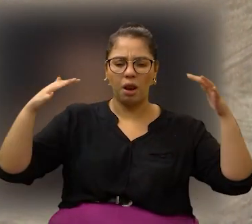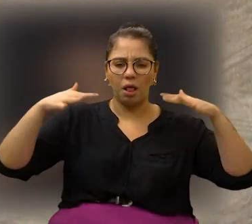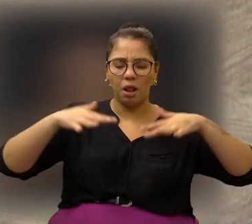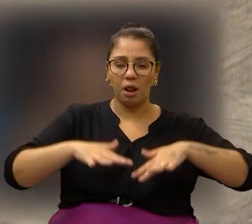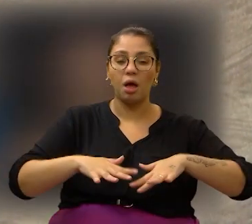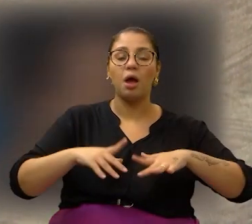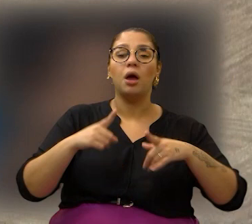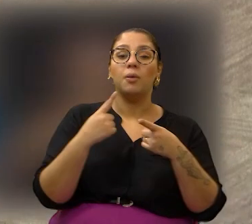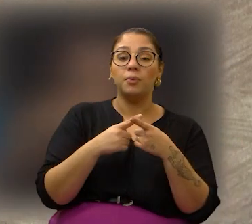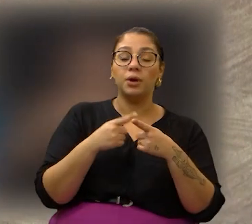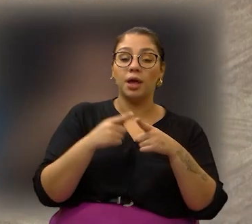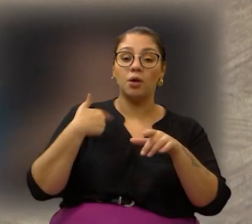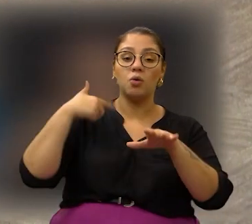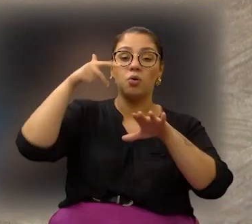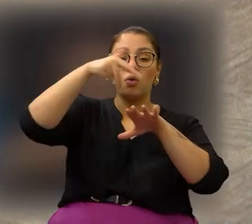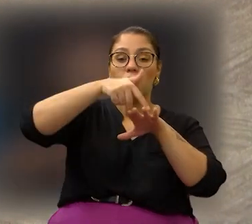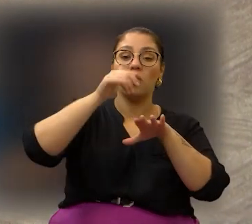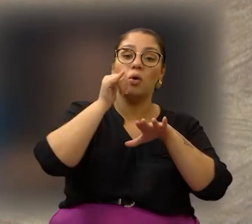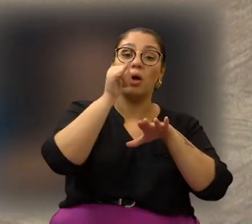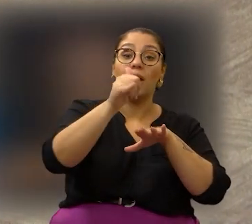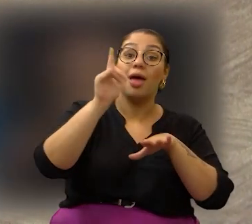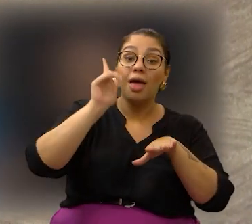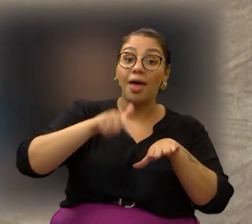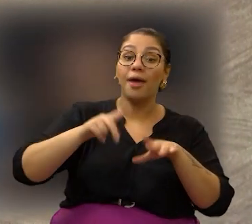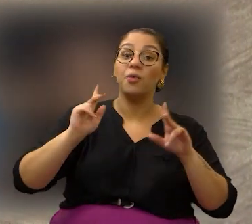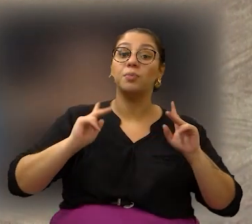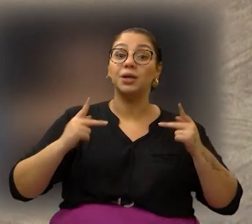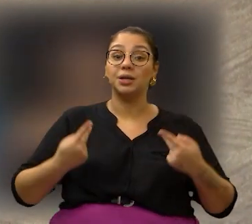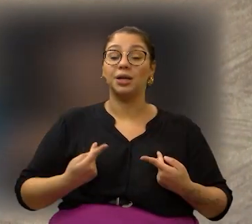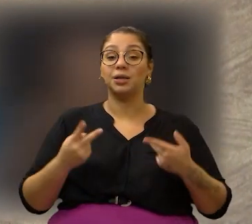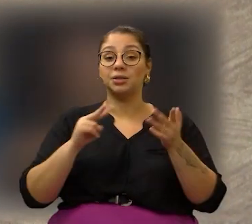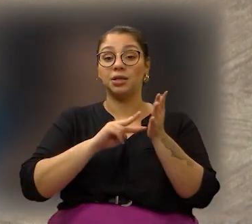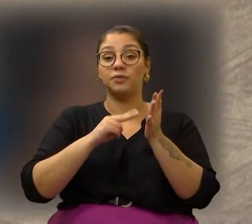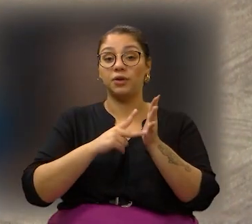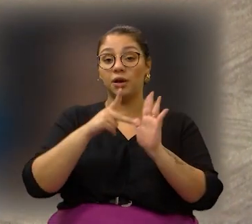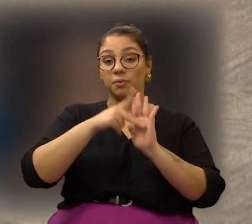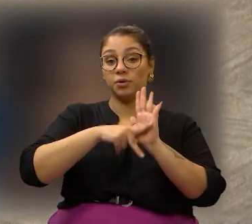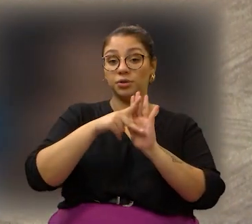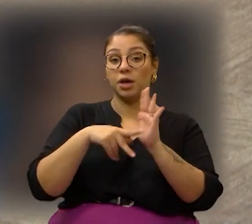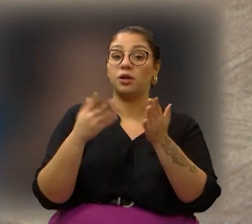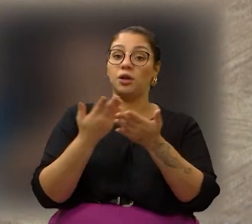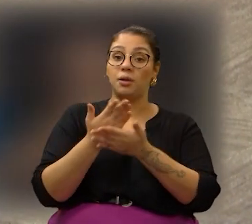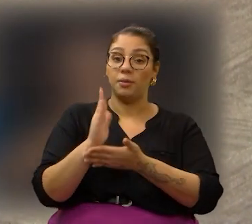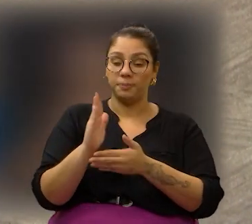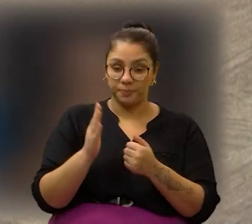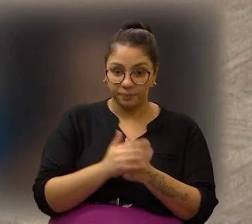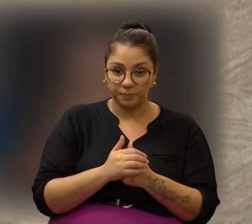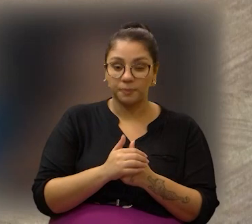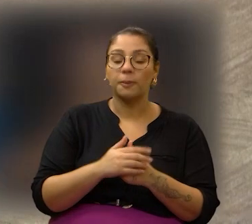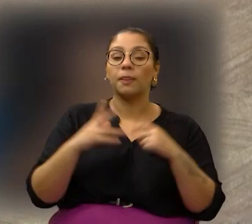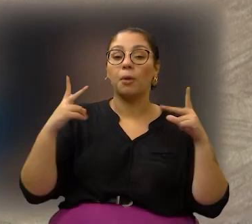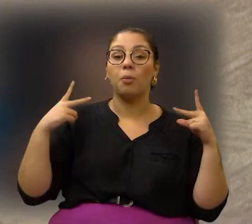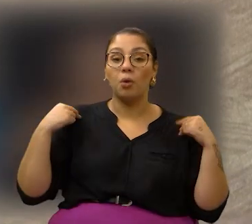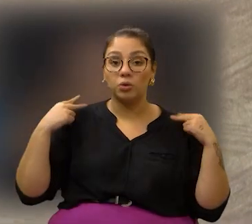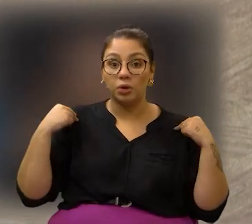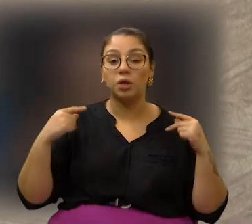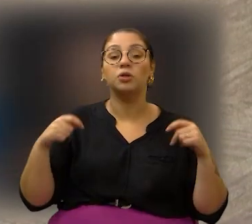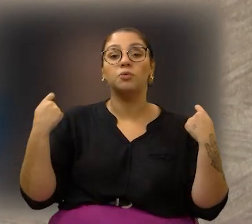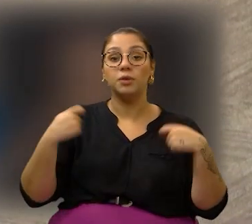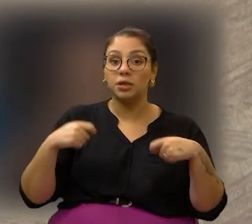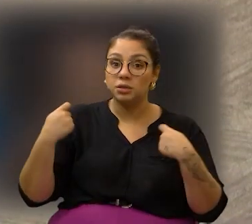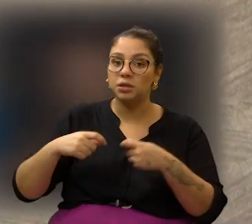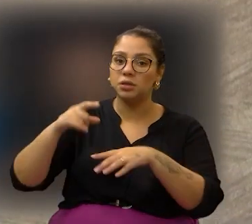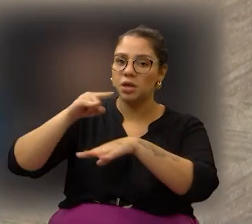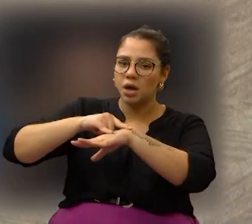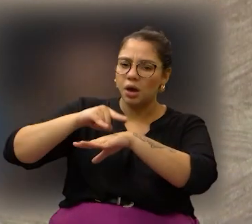porque, como eu disse aqui na tribuna, é uma questão de humanidade esse projeto ser aprovado. Porque esses motoristas, eles têm que ter